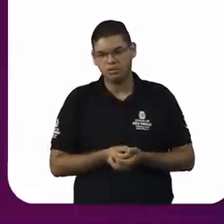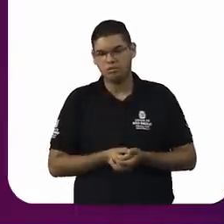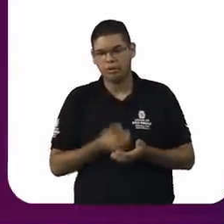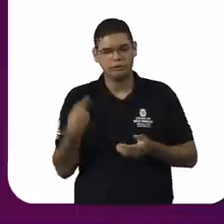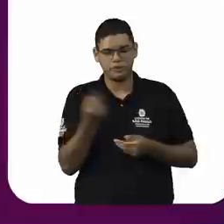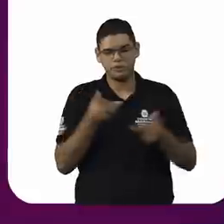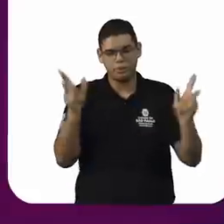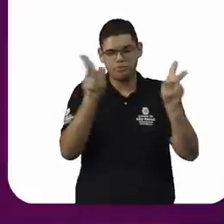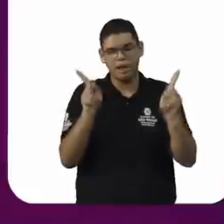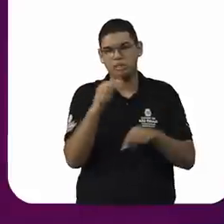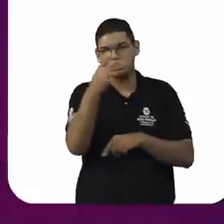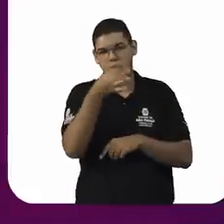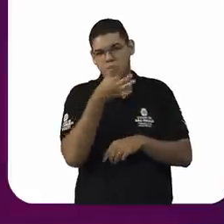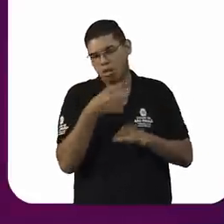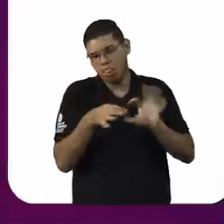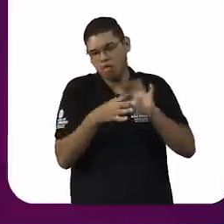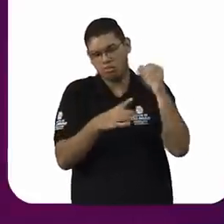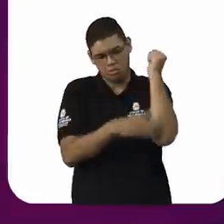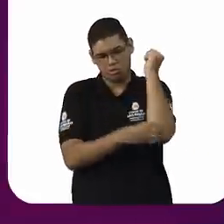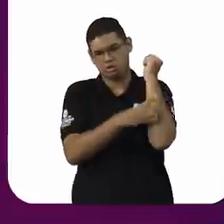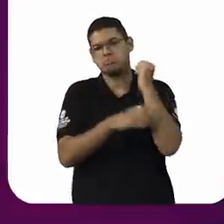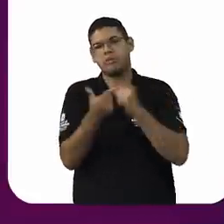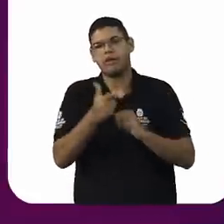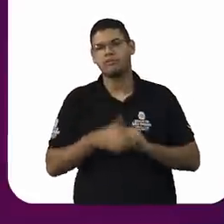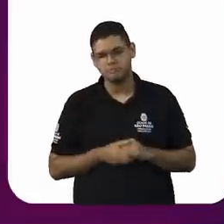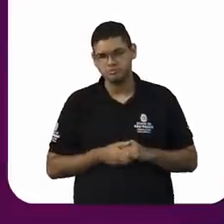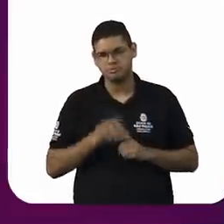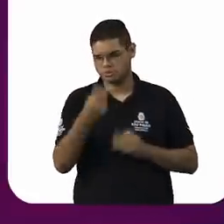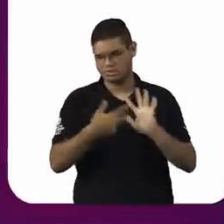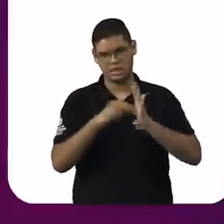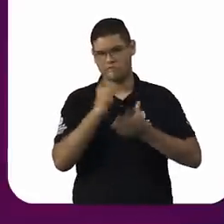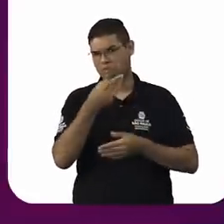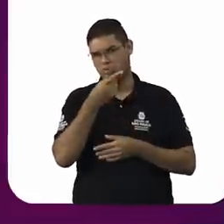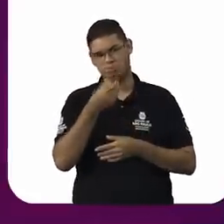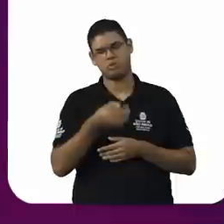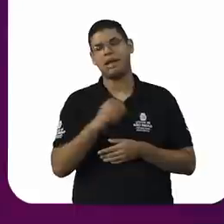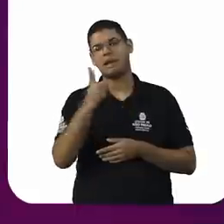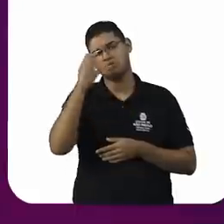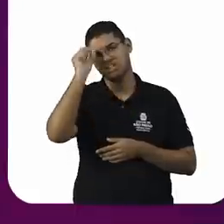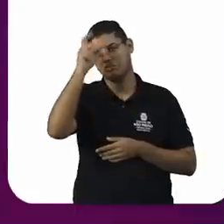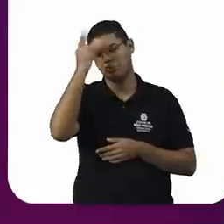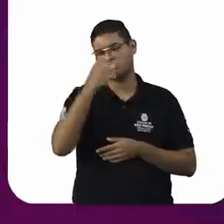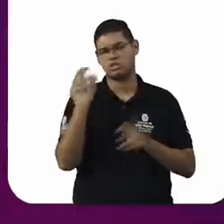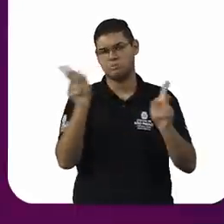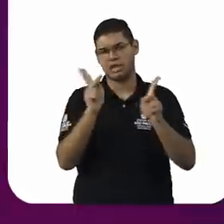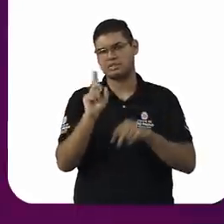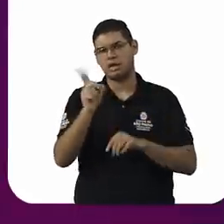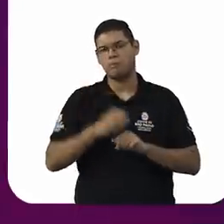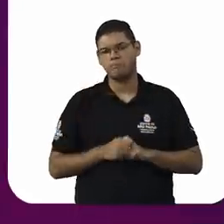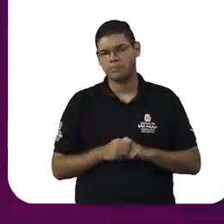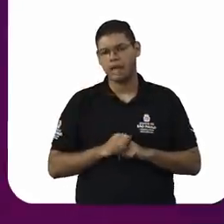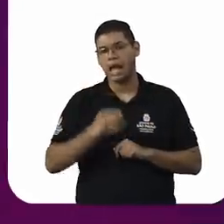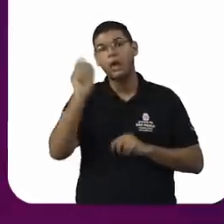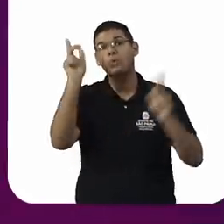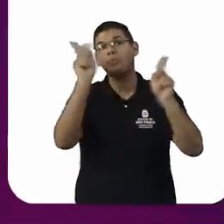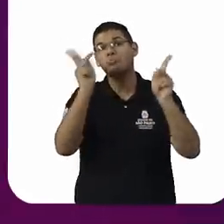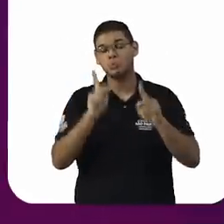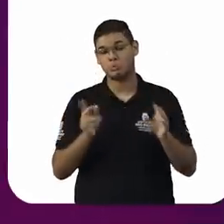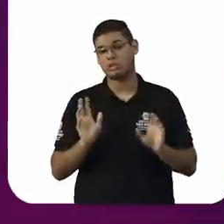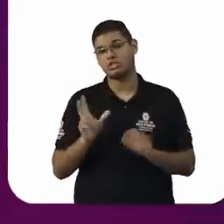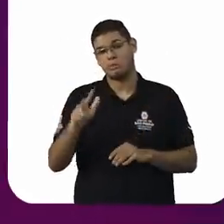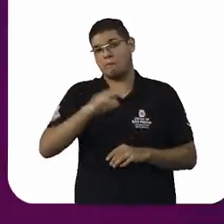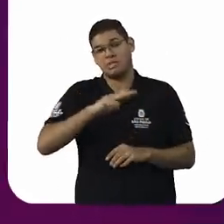não é? Do seu altar pessoal? Aí não é cultura de paz. Aí alguma coisa... É uma cultura familiar, pessoal,